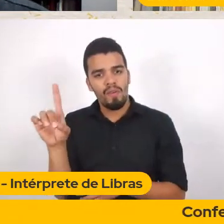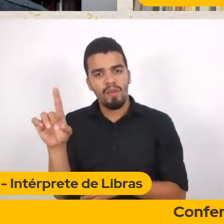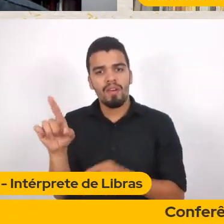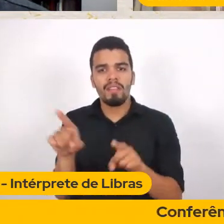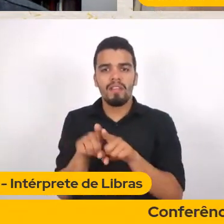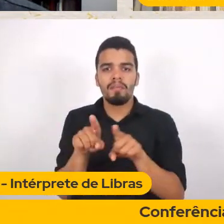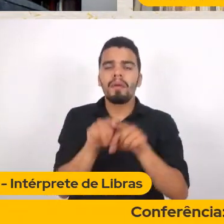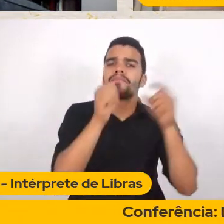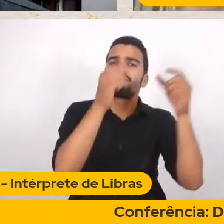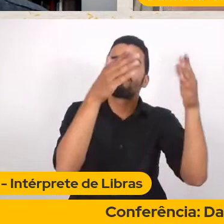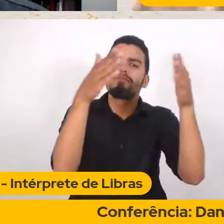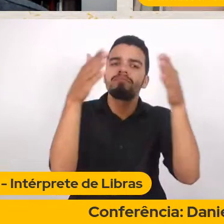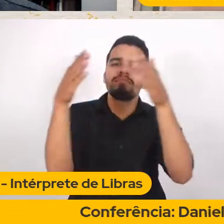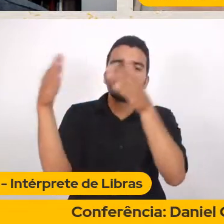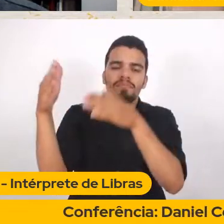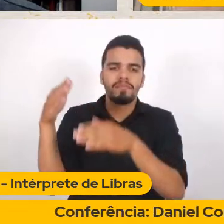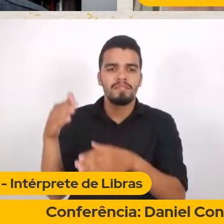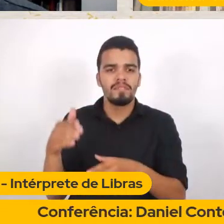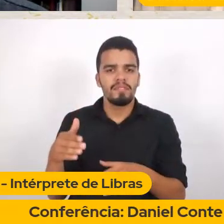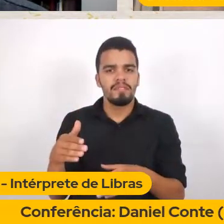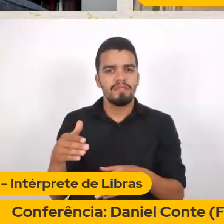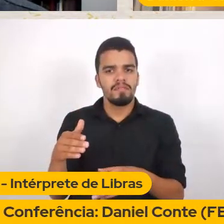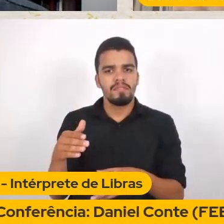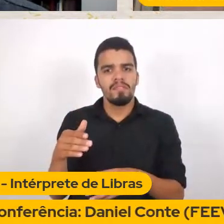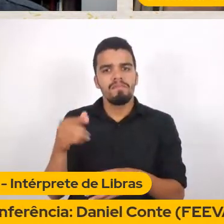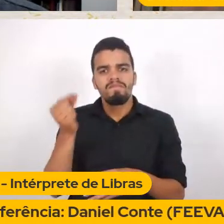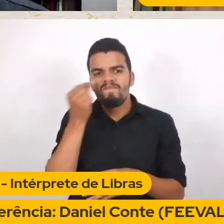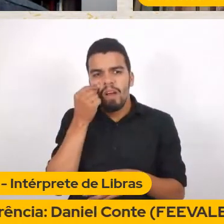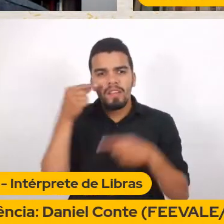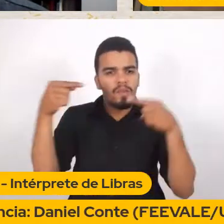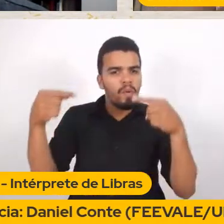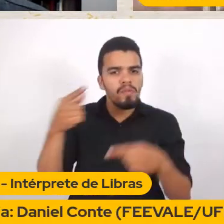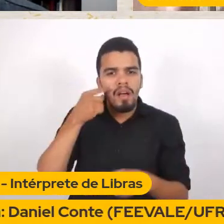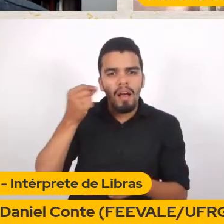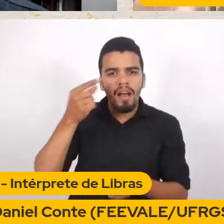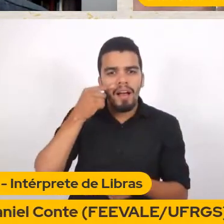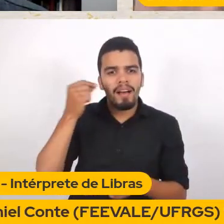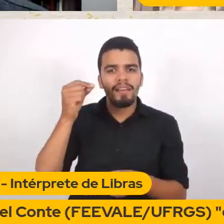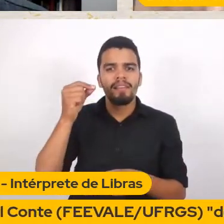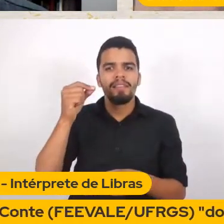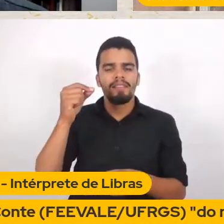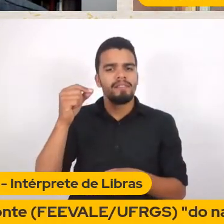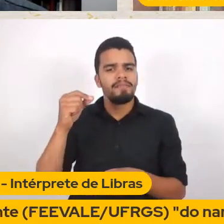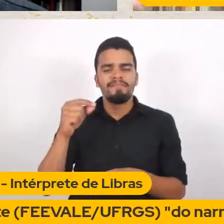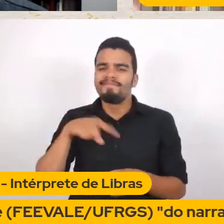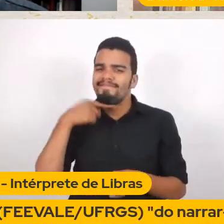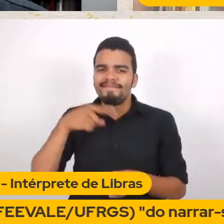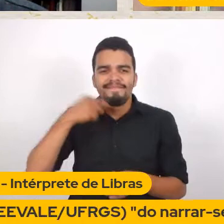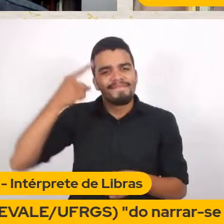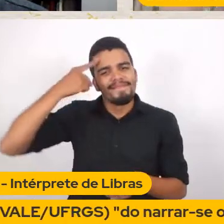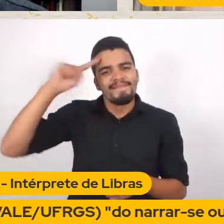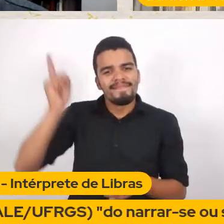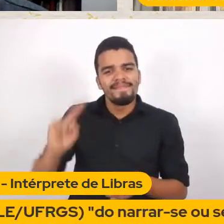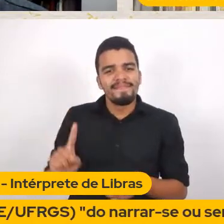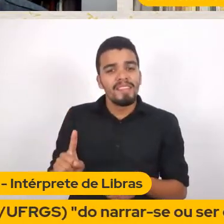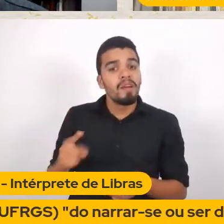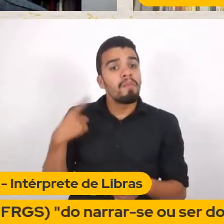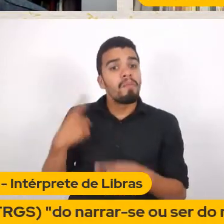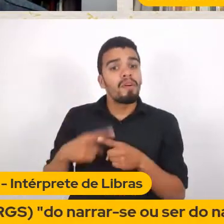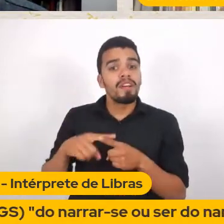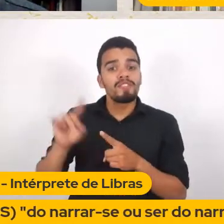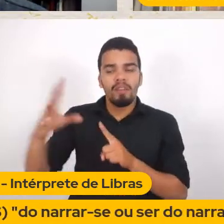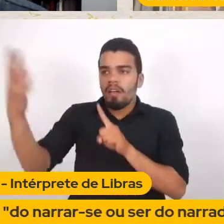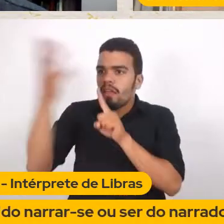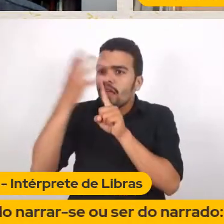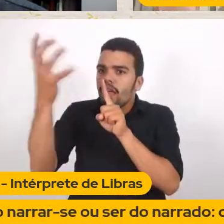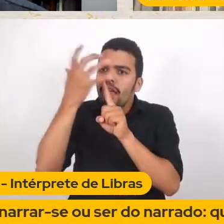É um sujeito Que não tem capacidade De ficcionalizar O real Por quê? Porque o real Vem para ele Ficcionalizado